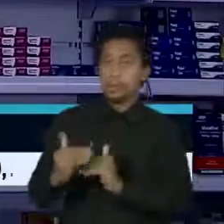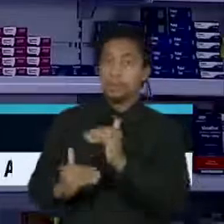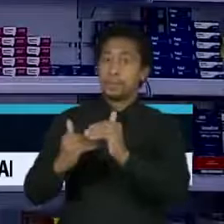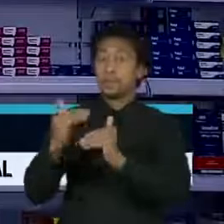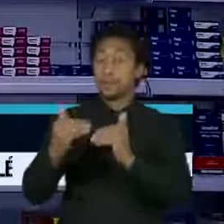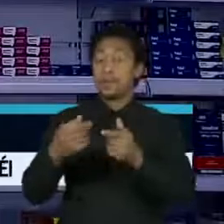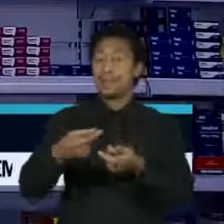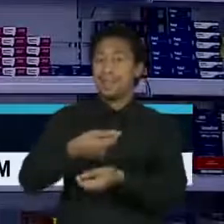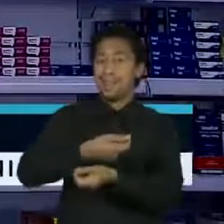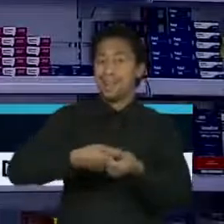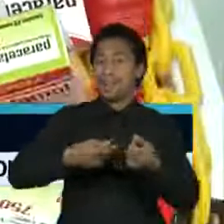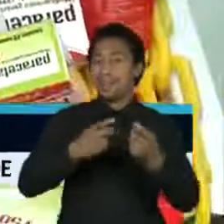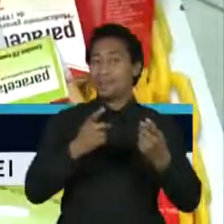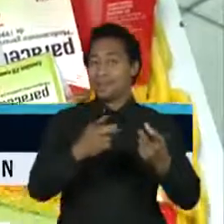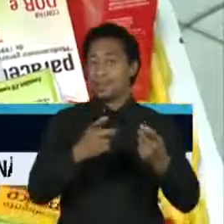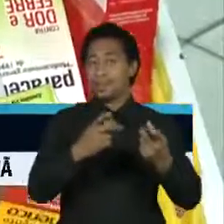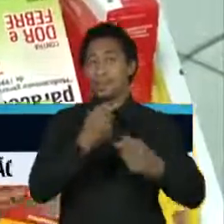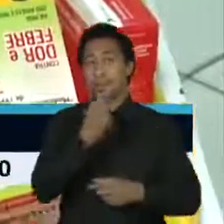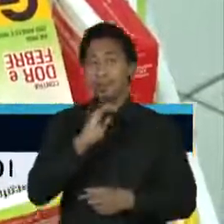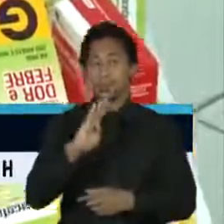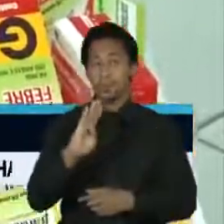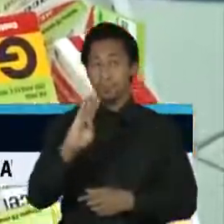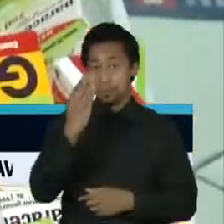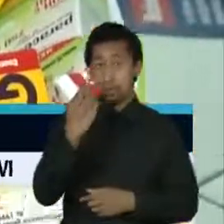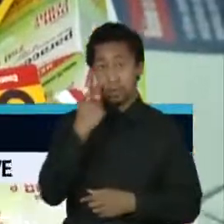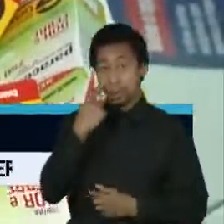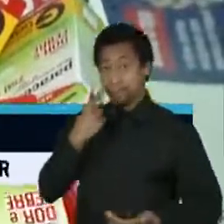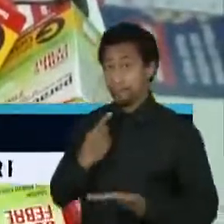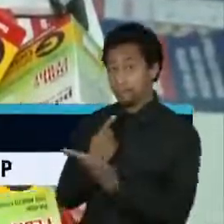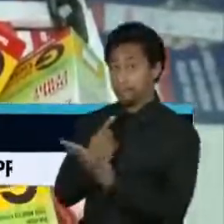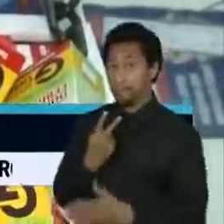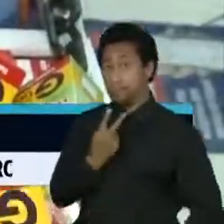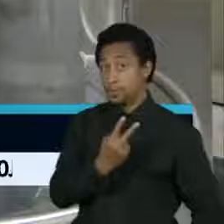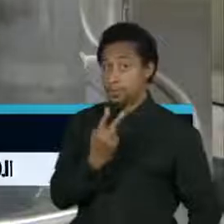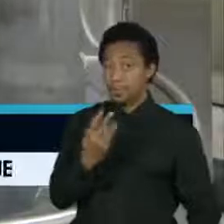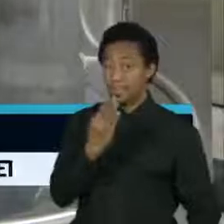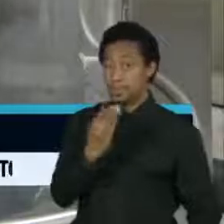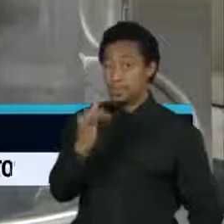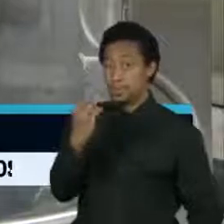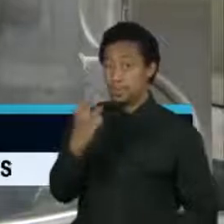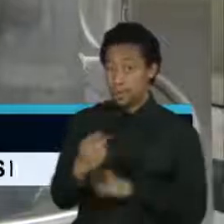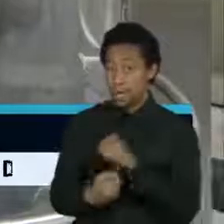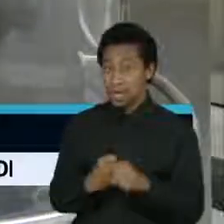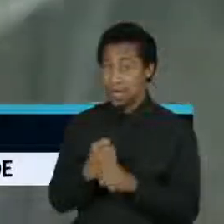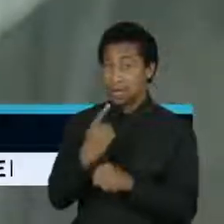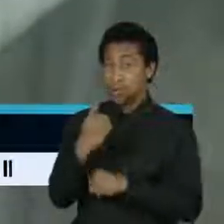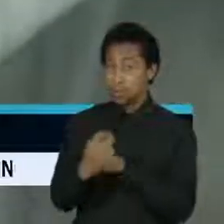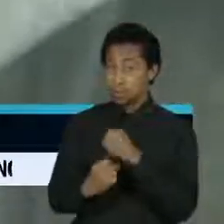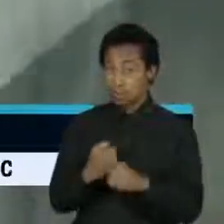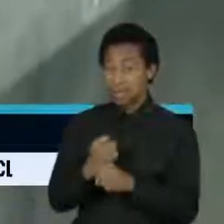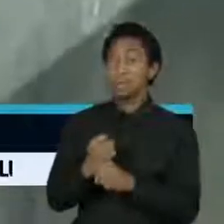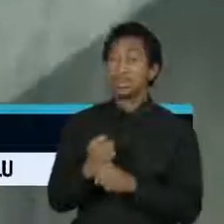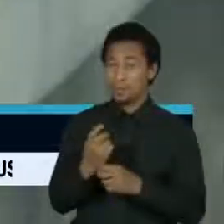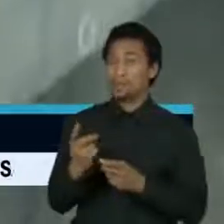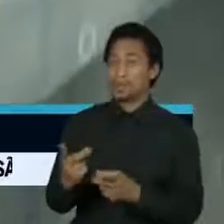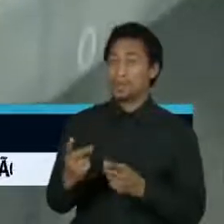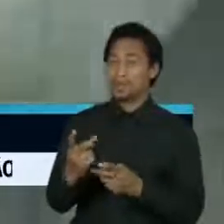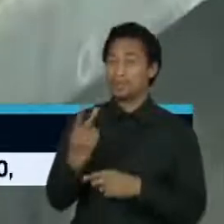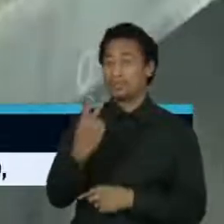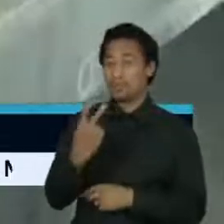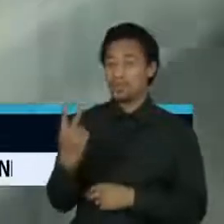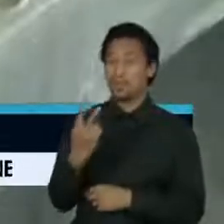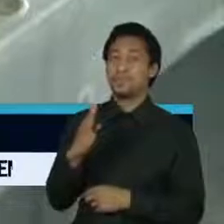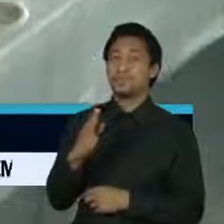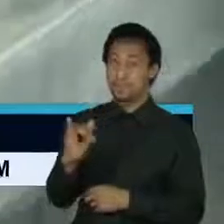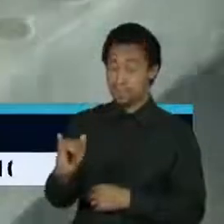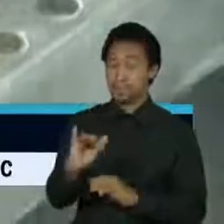Falsificados movimenta cerca de 22 bilhões de reais por ano. E segundo dados da Organização Mundial da Saúde,